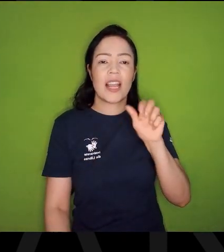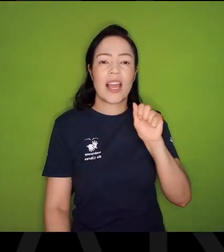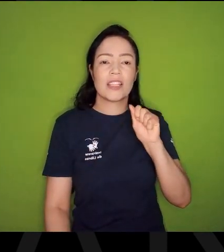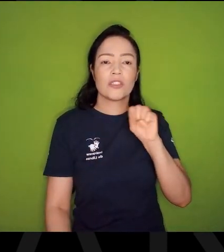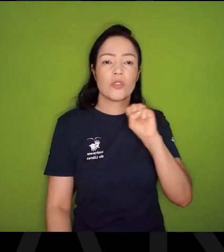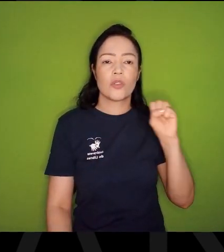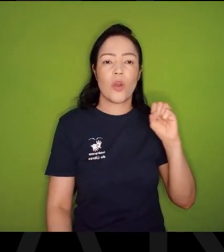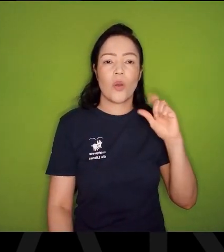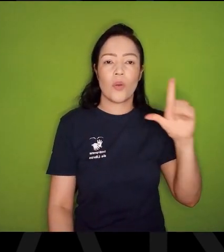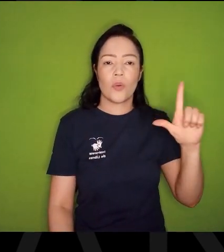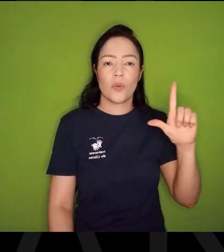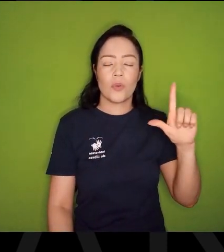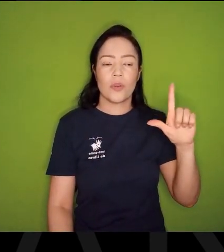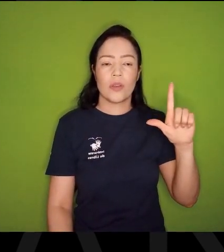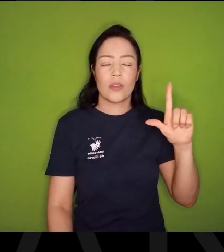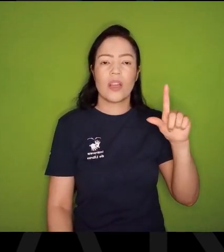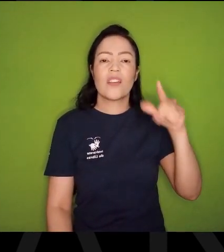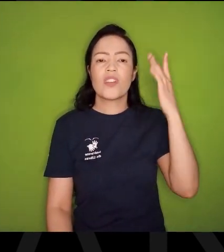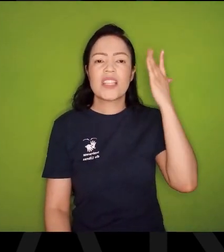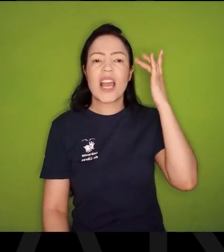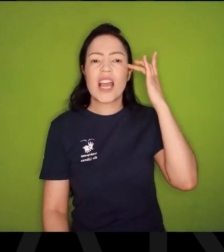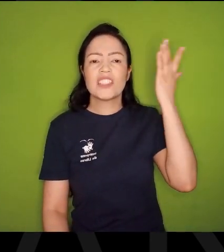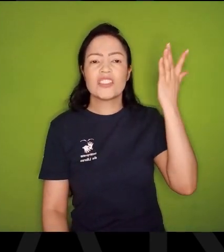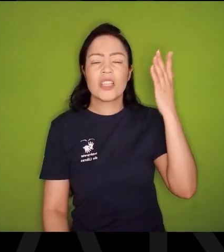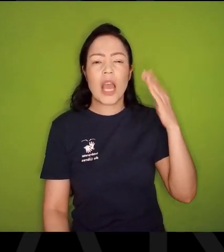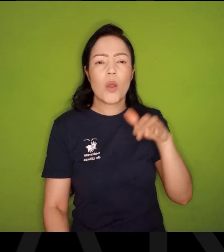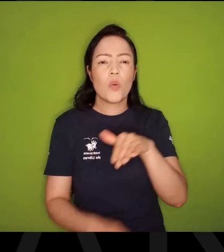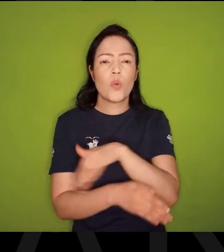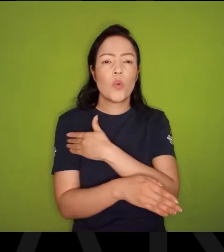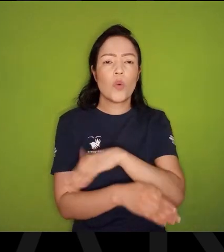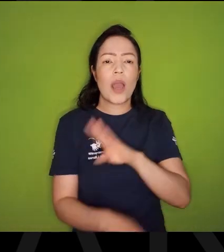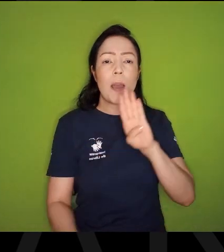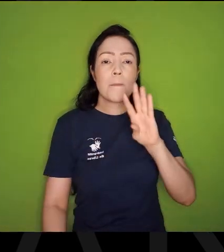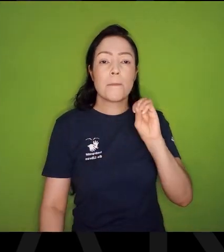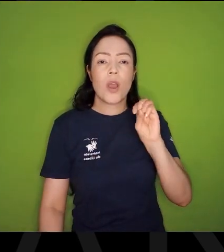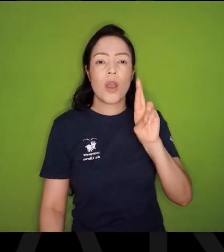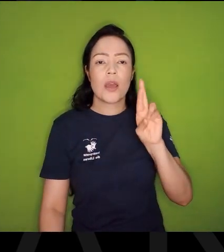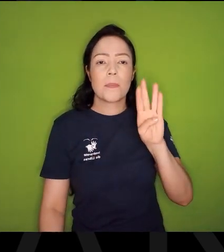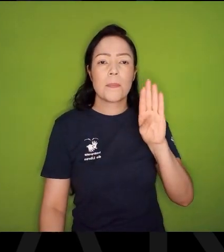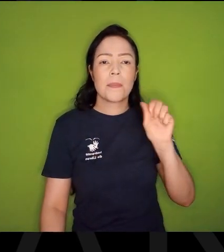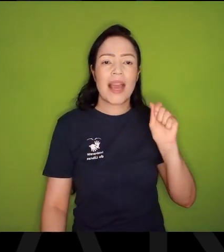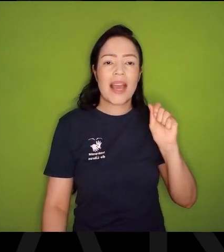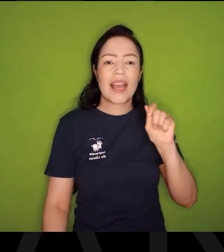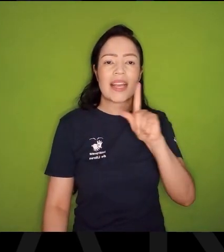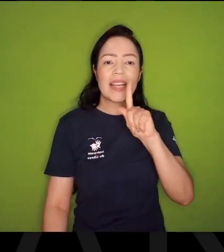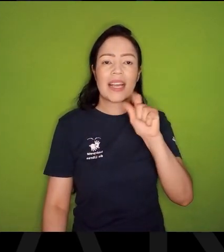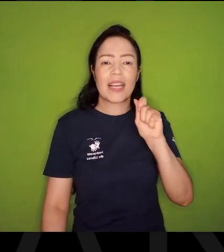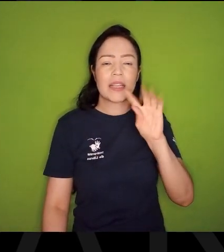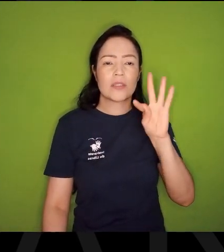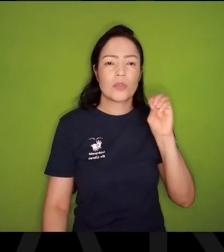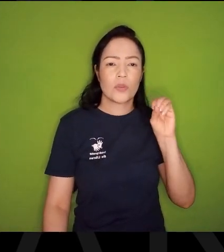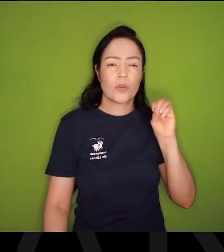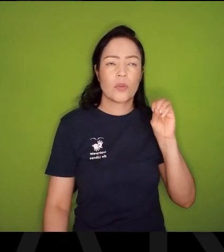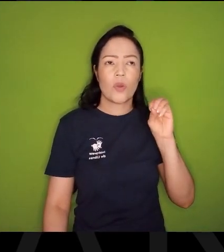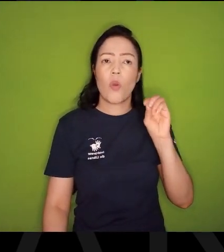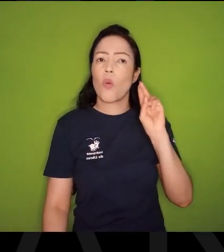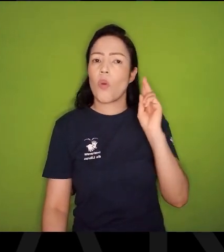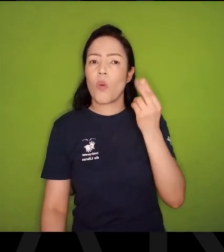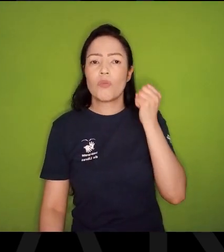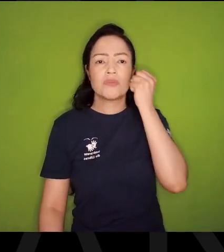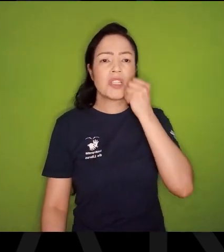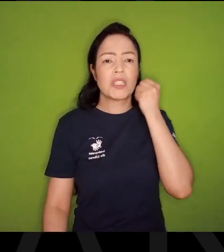Borba Gato? Você acharia natural, Se eu dissesse, Que a minha rua, Se chama senador fulano de tal?